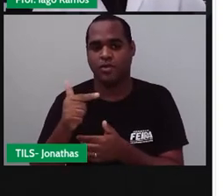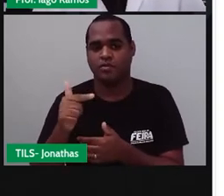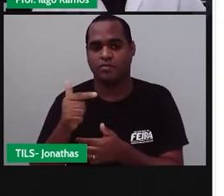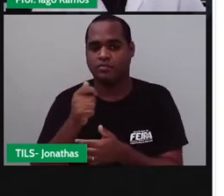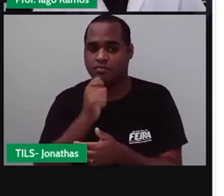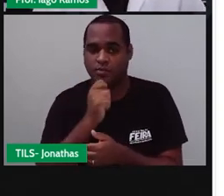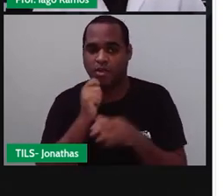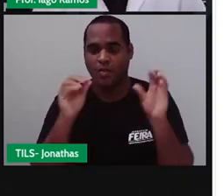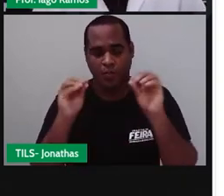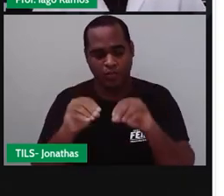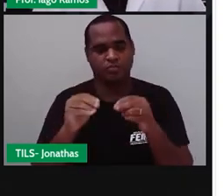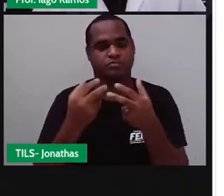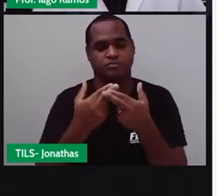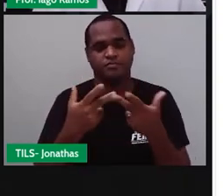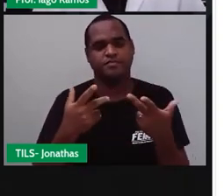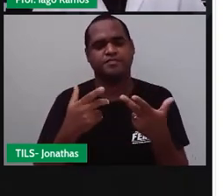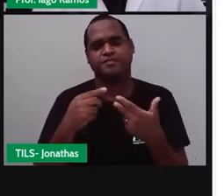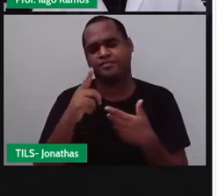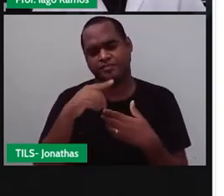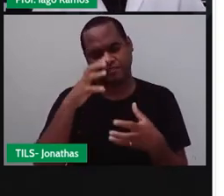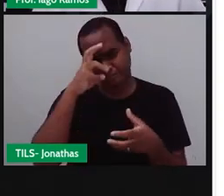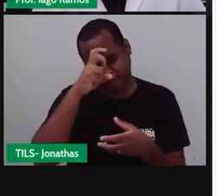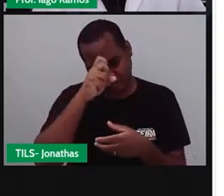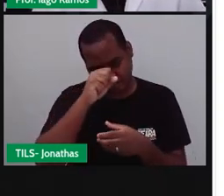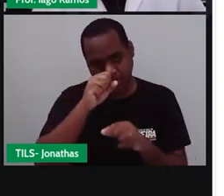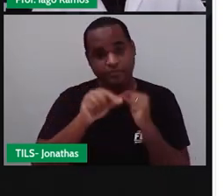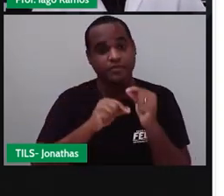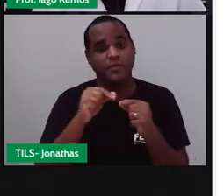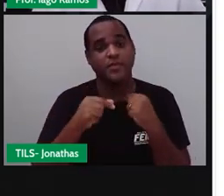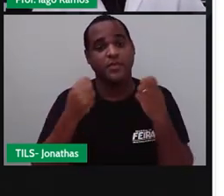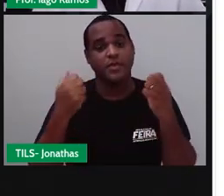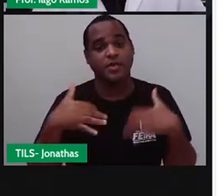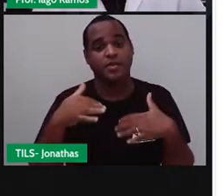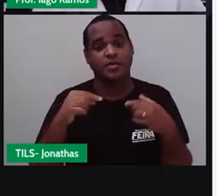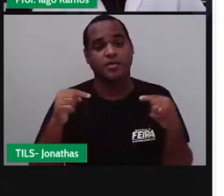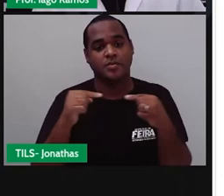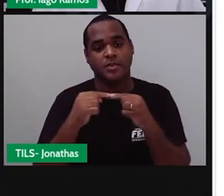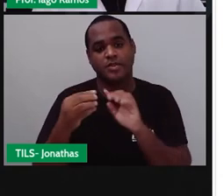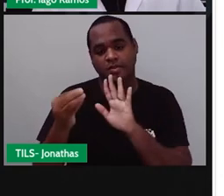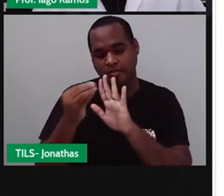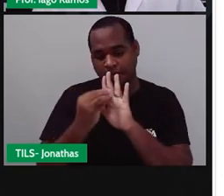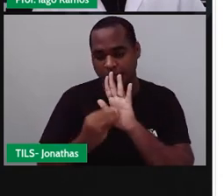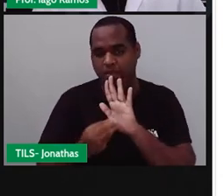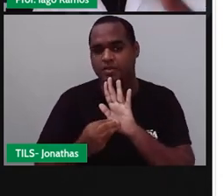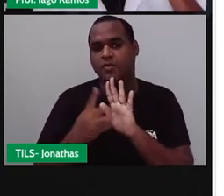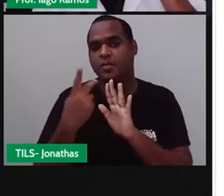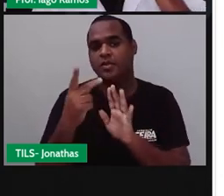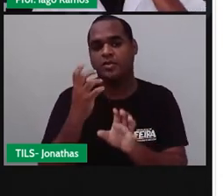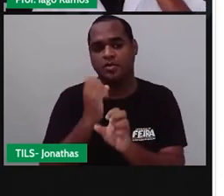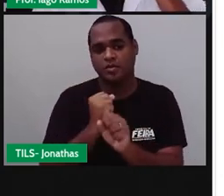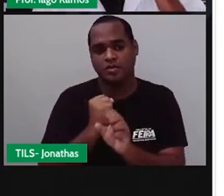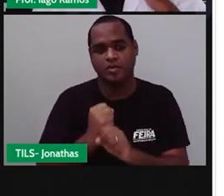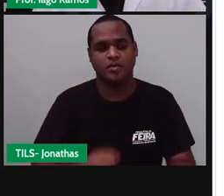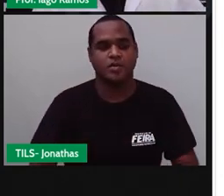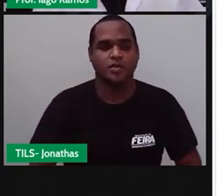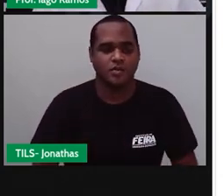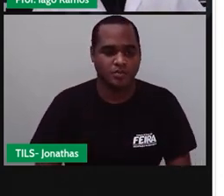Botei ele aqui fora. Vamos fazer a continha só com o que está aqui dentro, né, do,